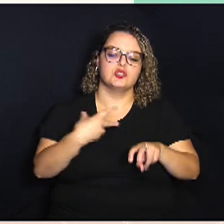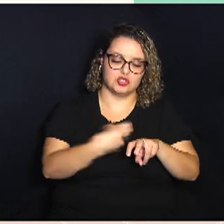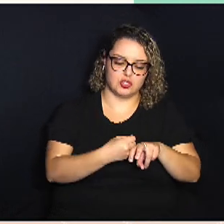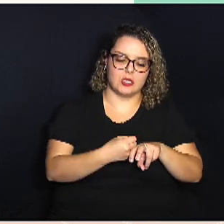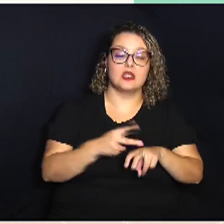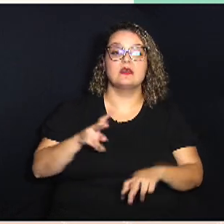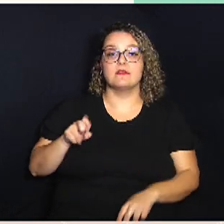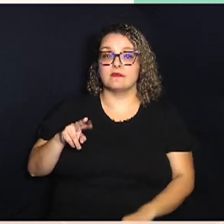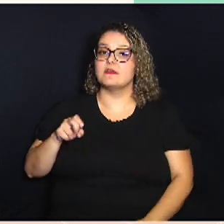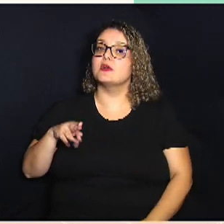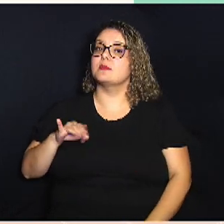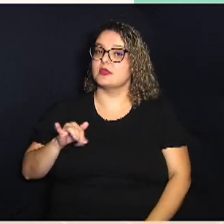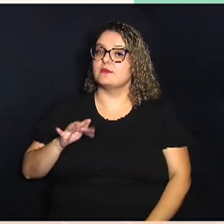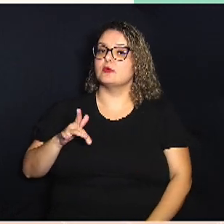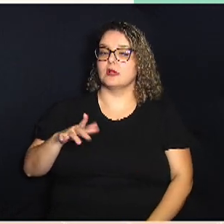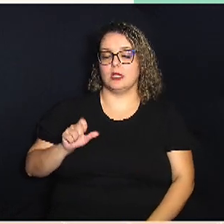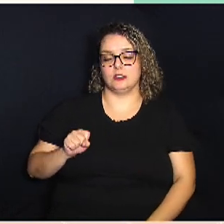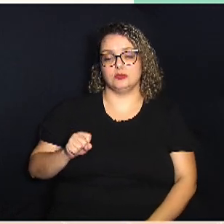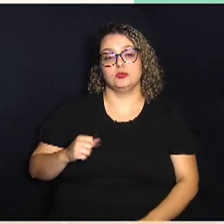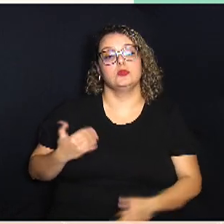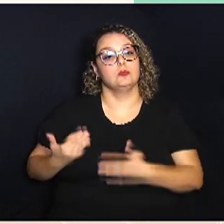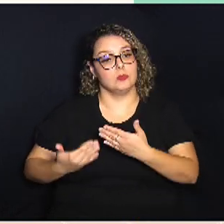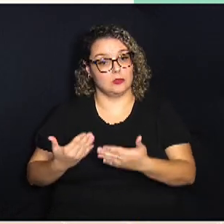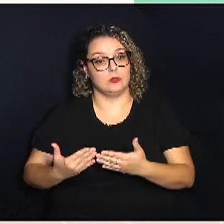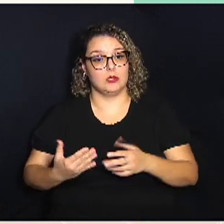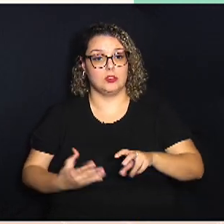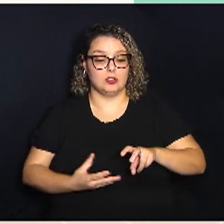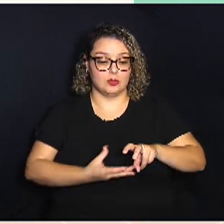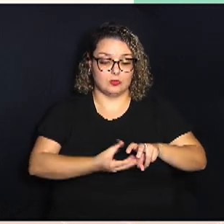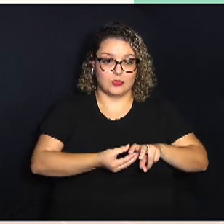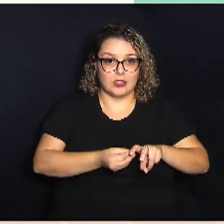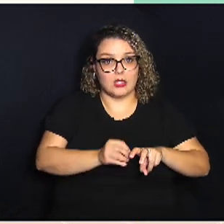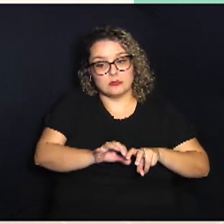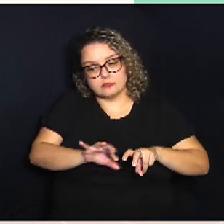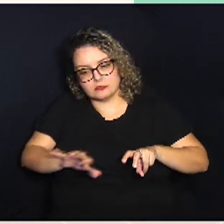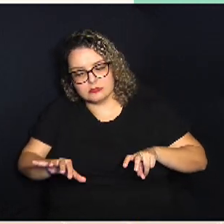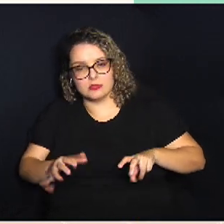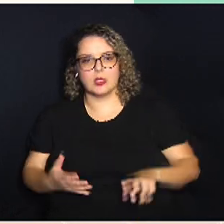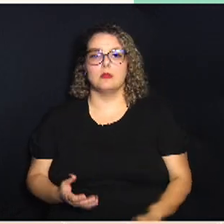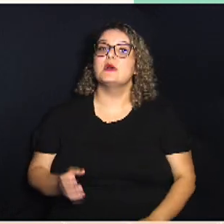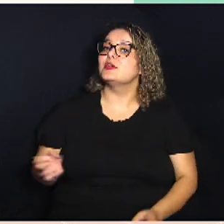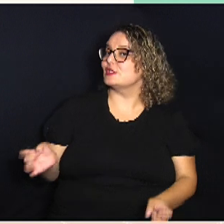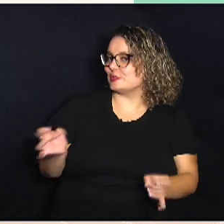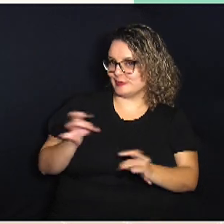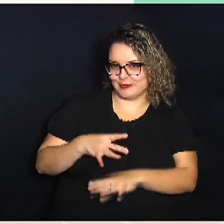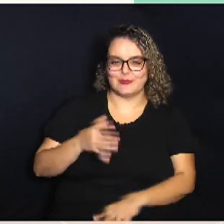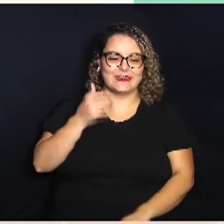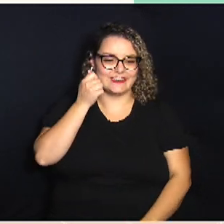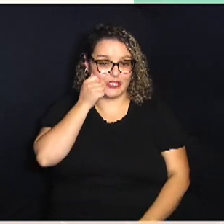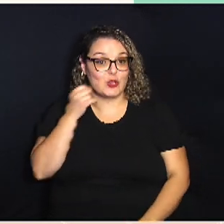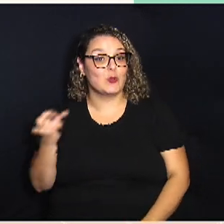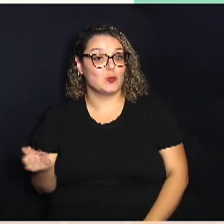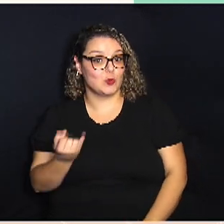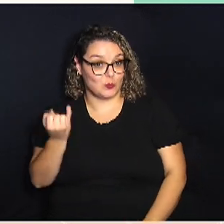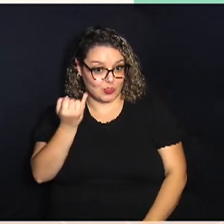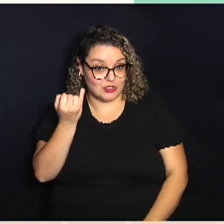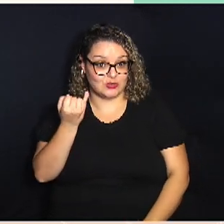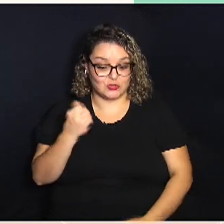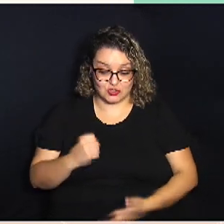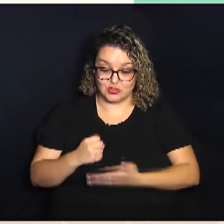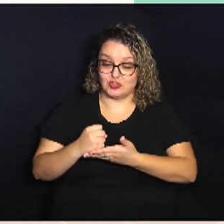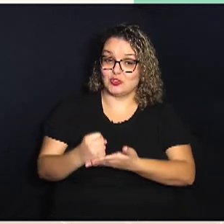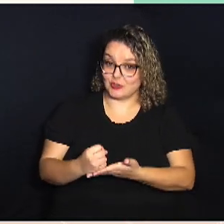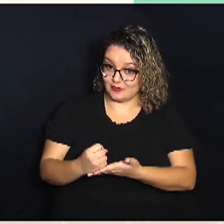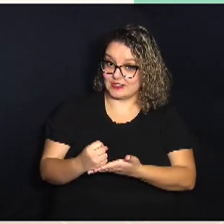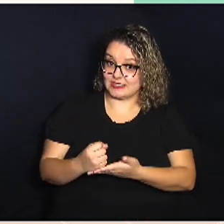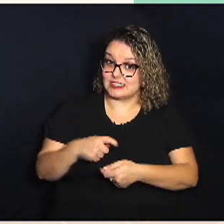vermifugados ainda estão em fase de desmame mas prontinhos para serem adotados o importante de levar um deles